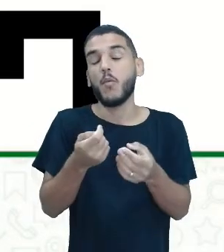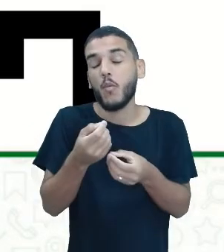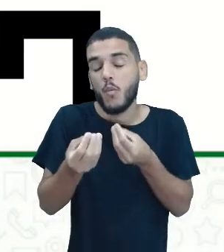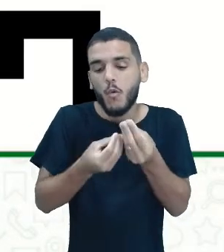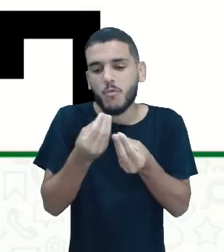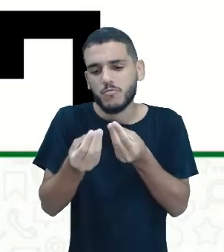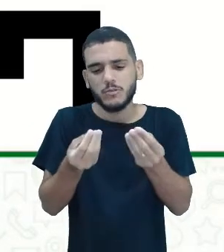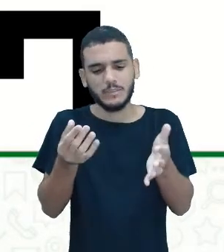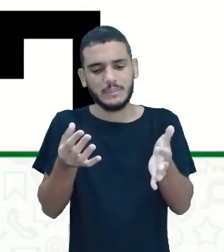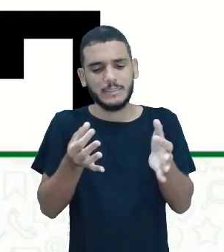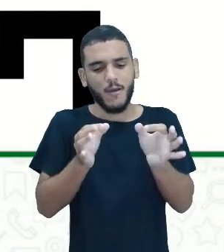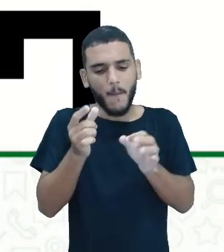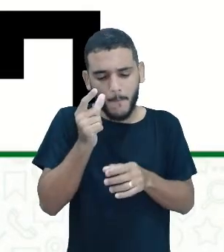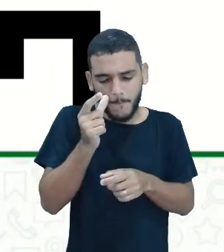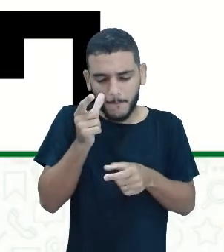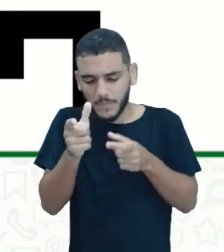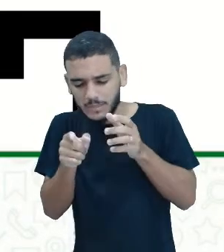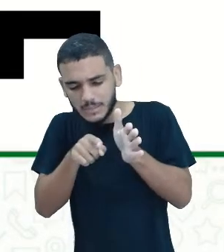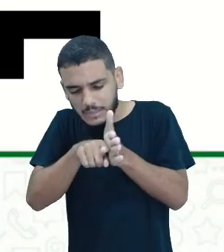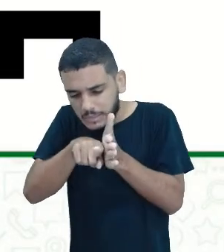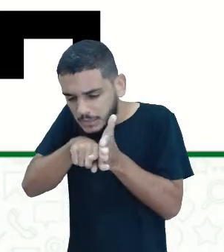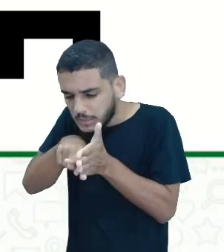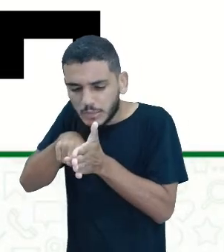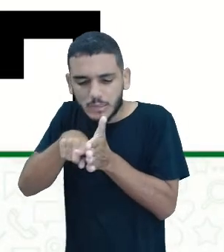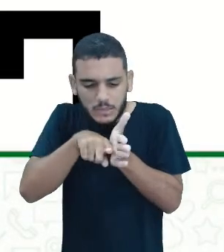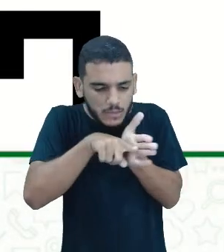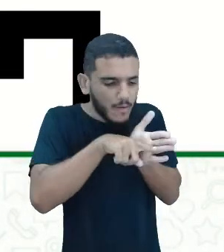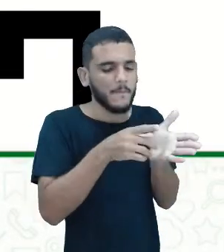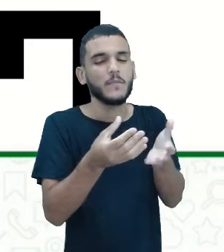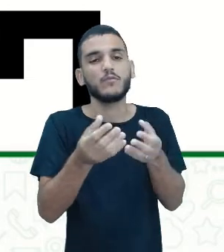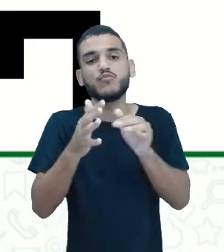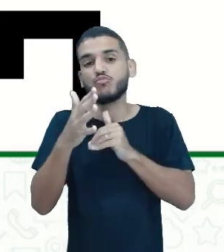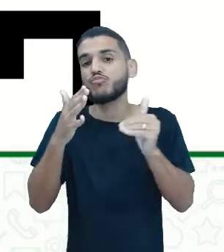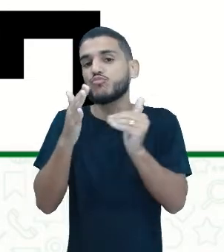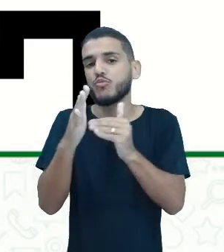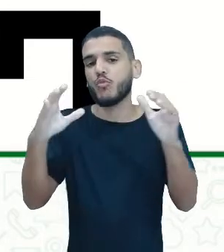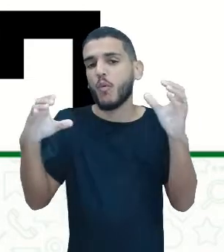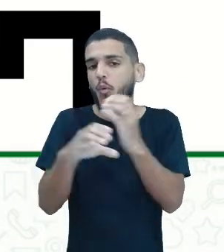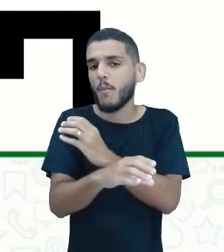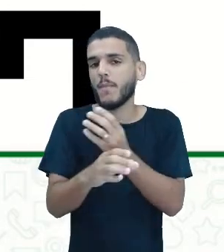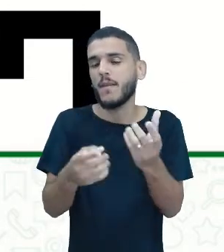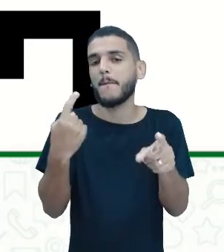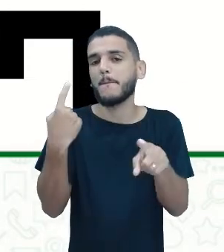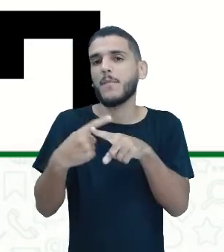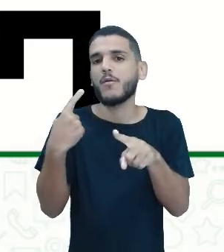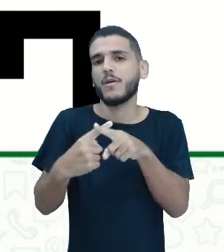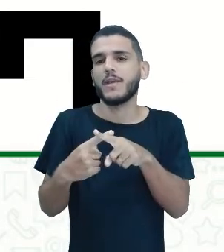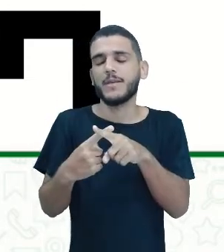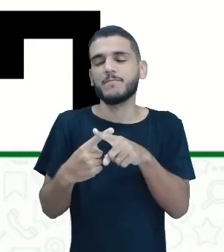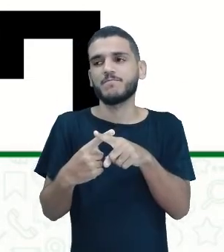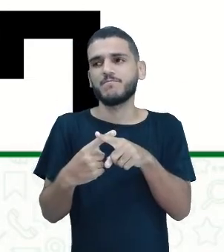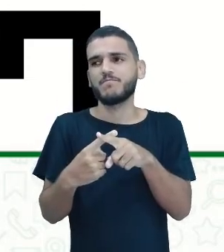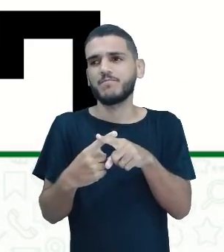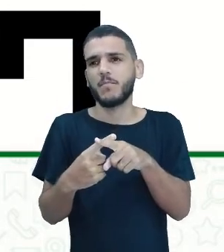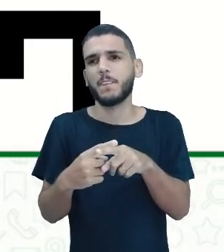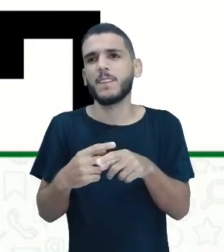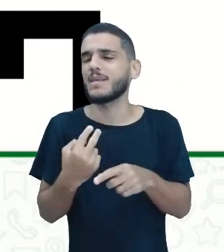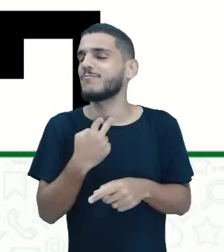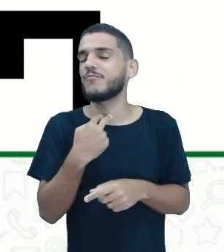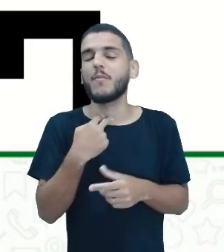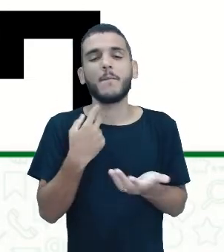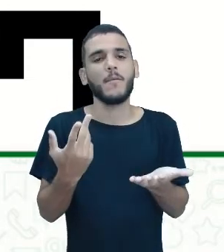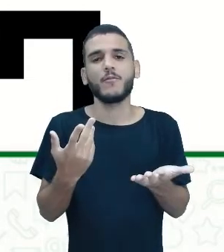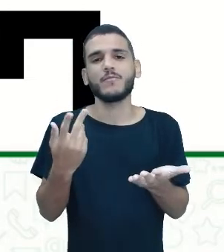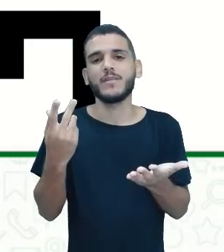Por que a prof está dizendo que ele precisa ser organizado minimamente falho? Esse minimamente falho é muito importante. Por quê? Vocês estão vendo aí uma